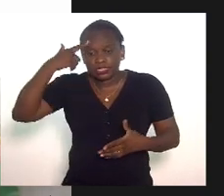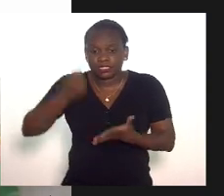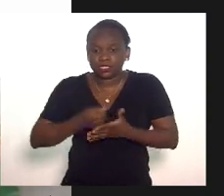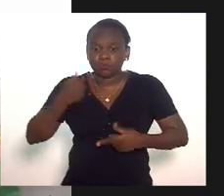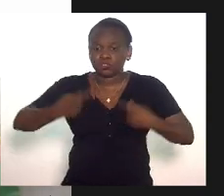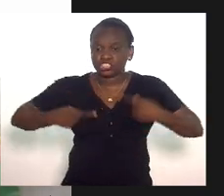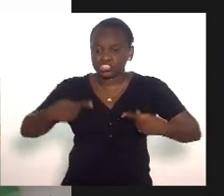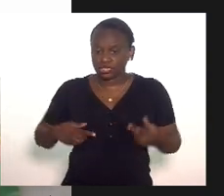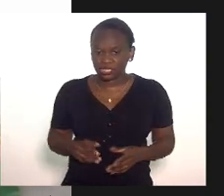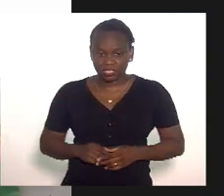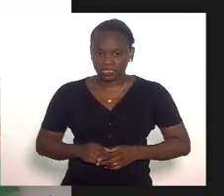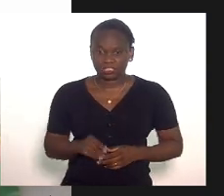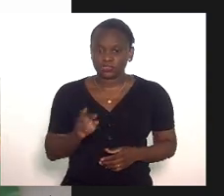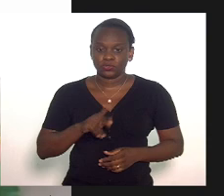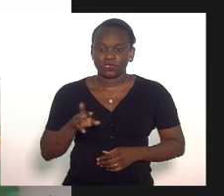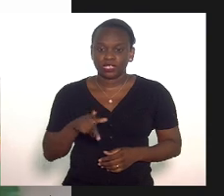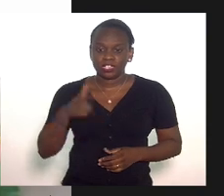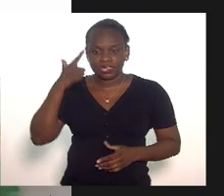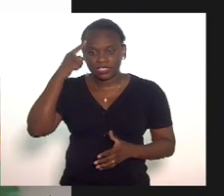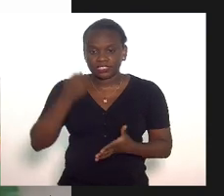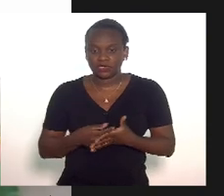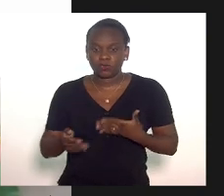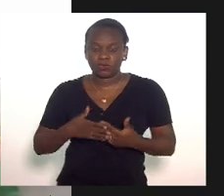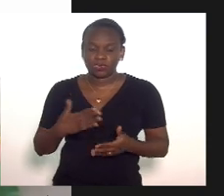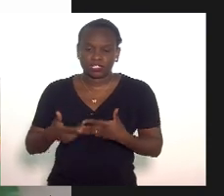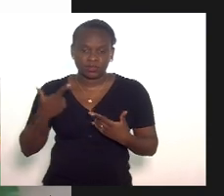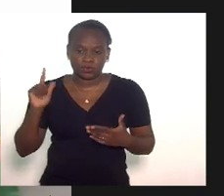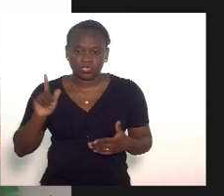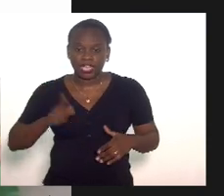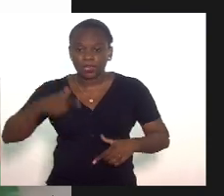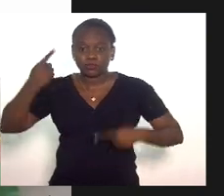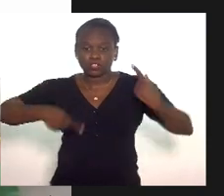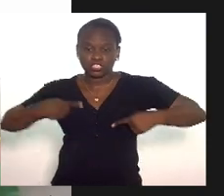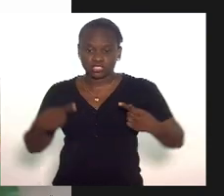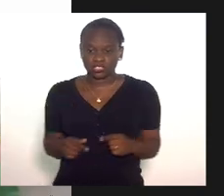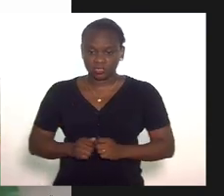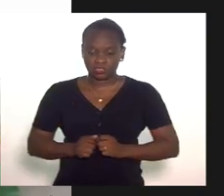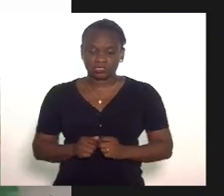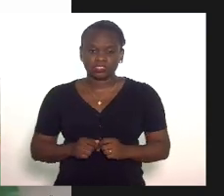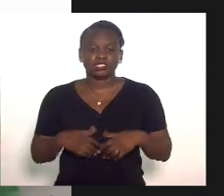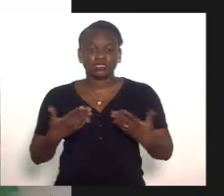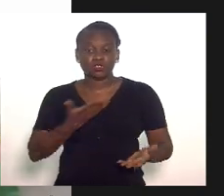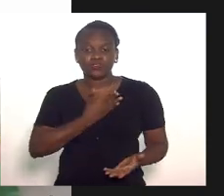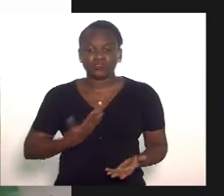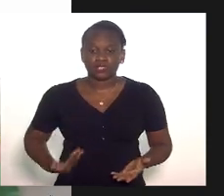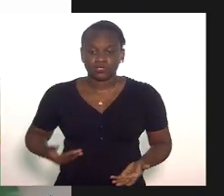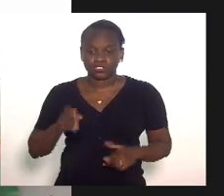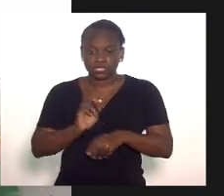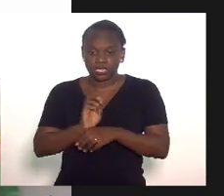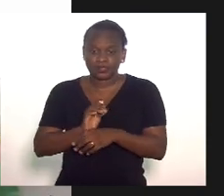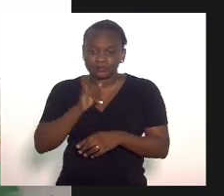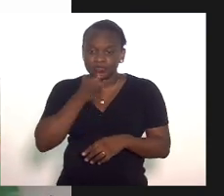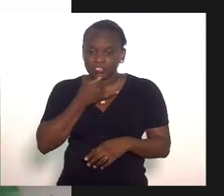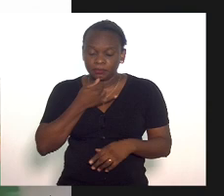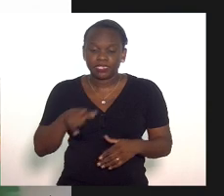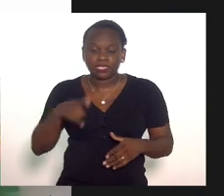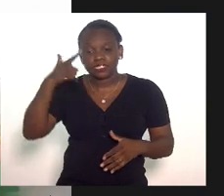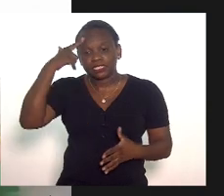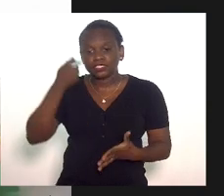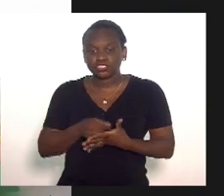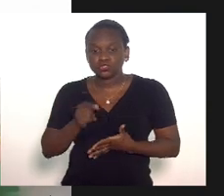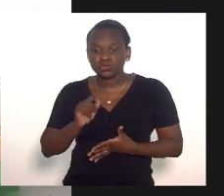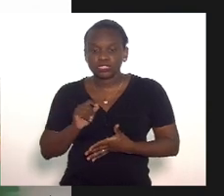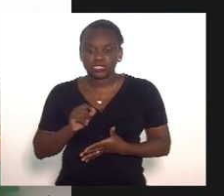ela não é uma decisão qualquer outra ela é uma decisão política e o governador do estado infelizmente decidiu